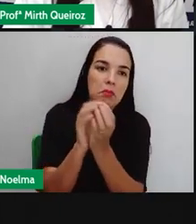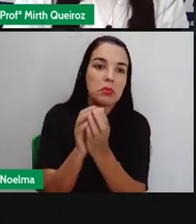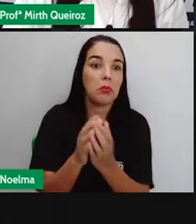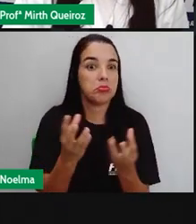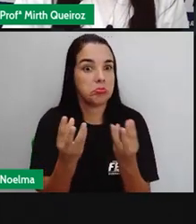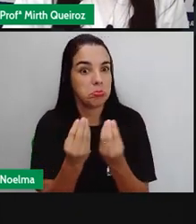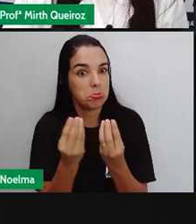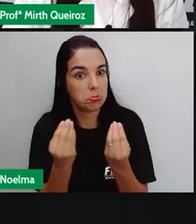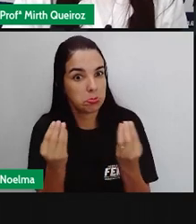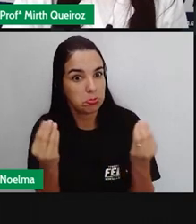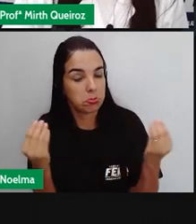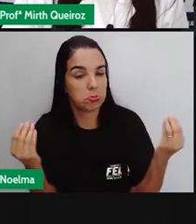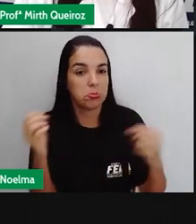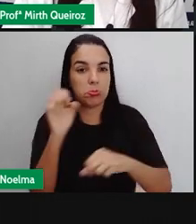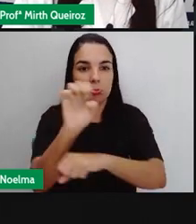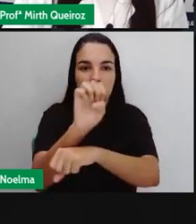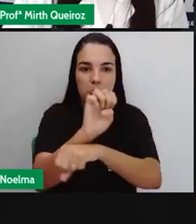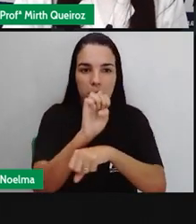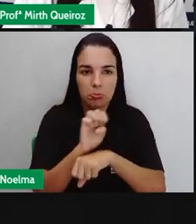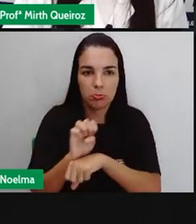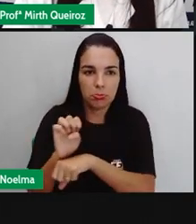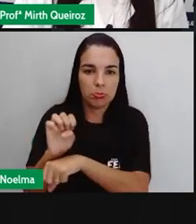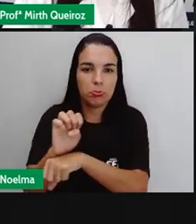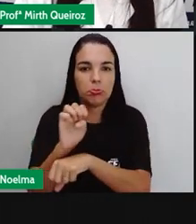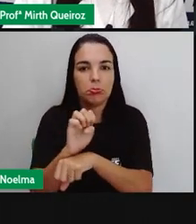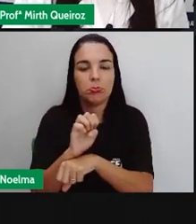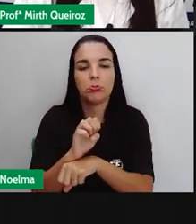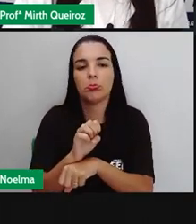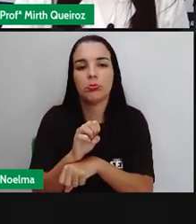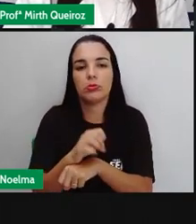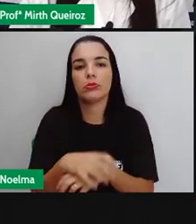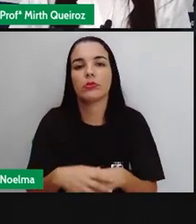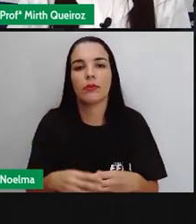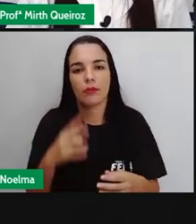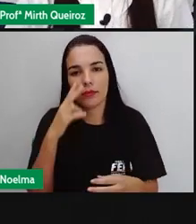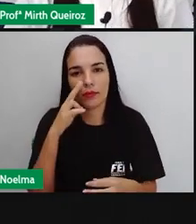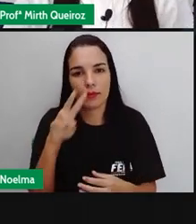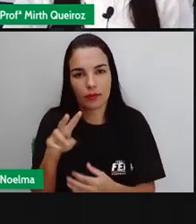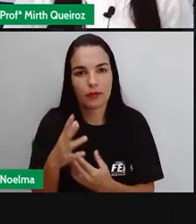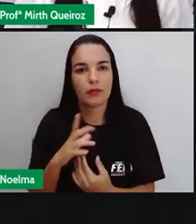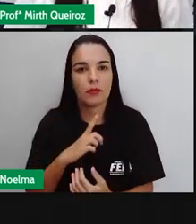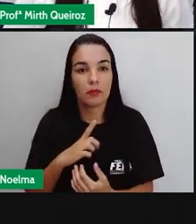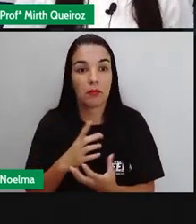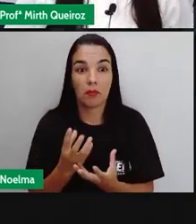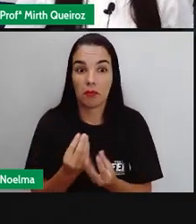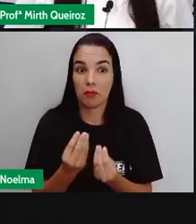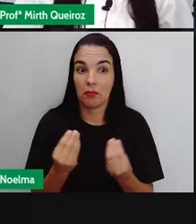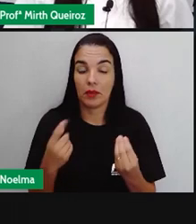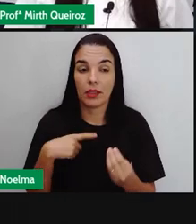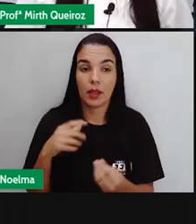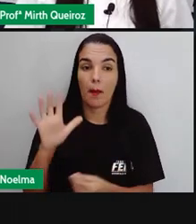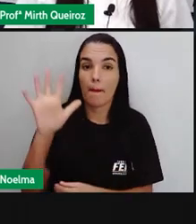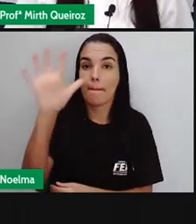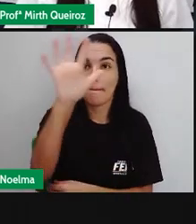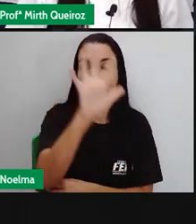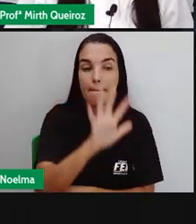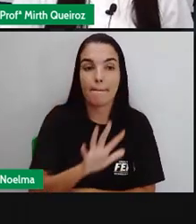Catarina, Rio Grande do Sul, Mato Grosso do Sul. Aí, nós temos um mapa,